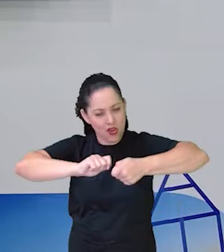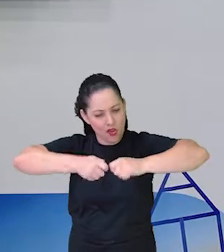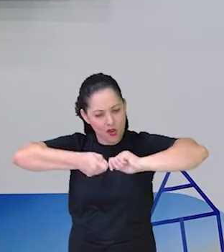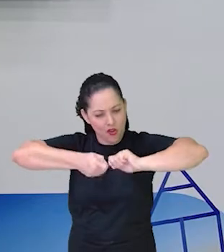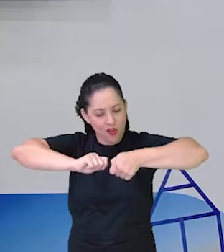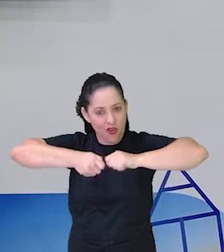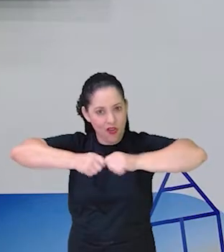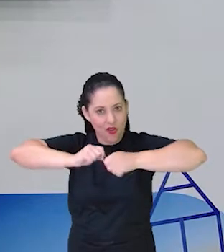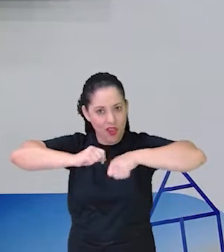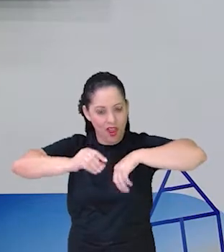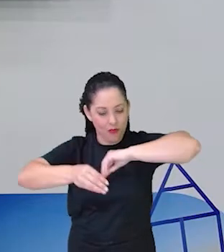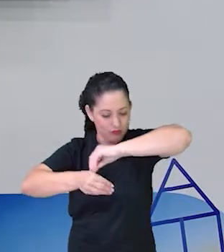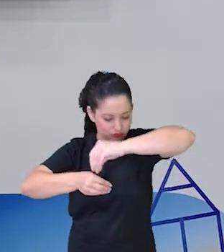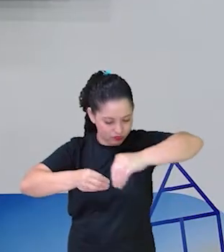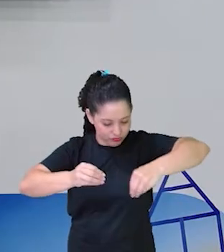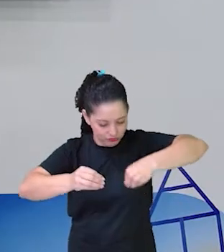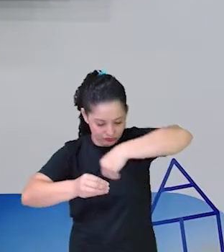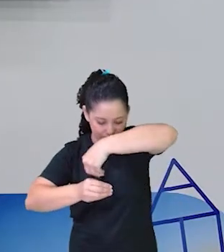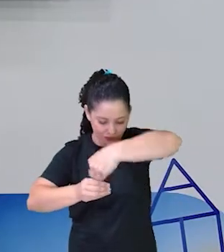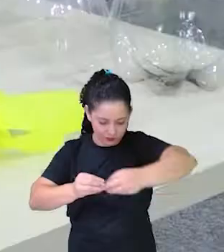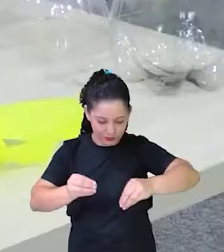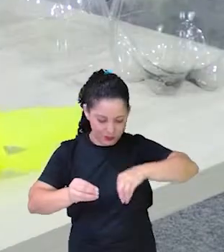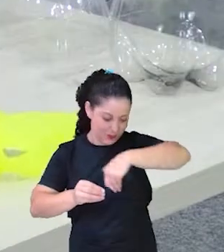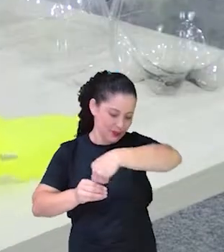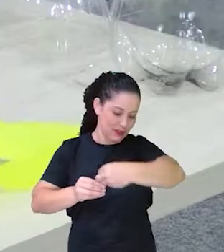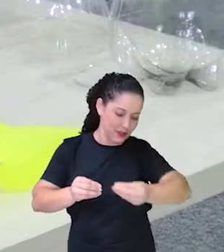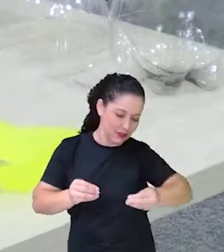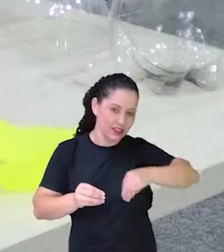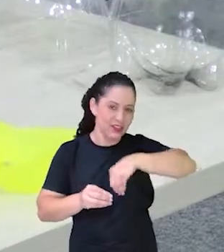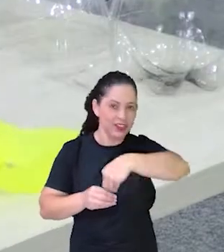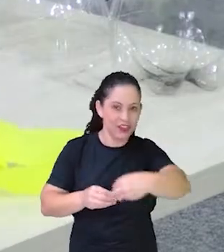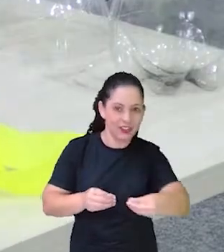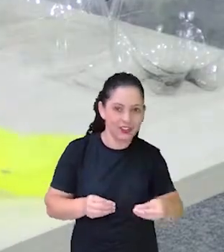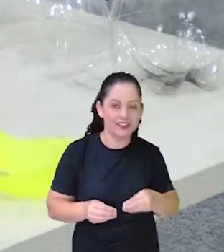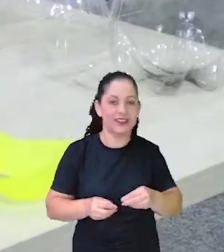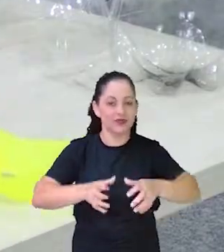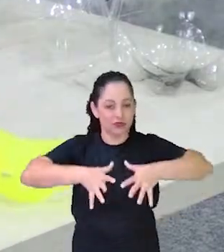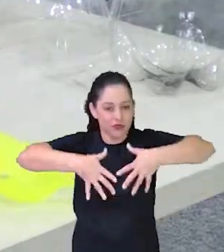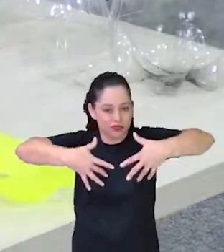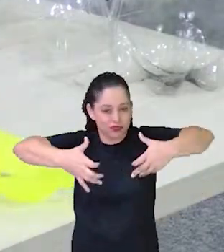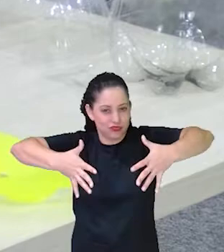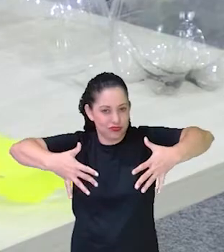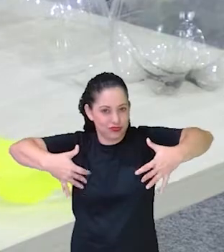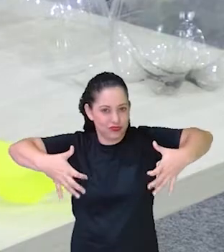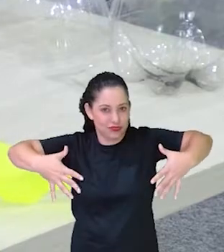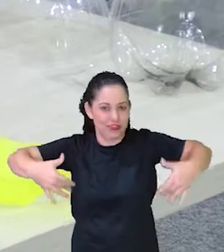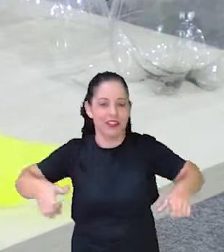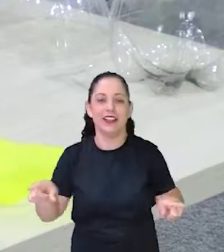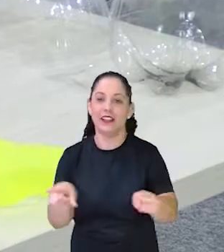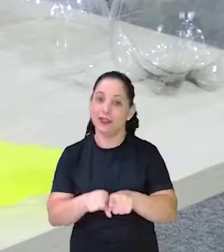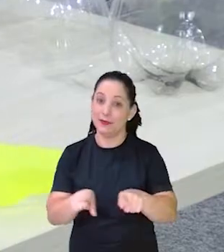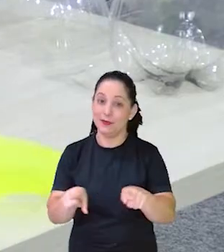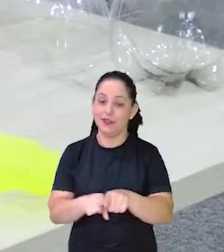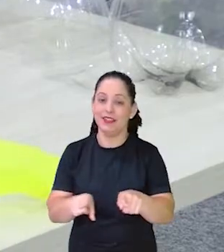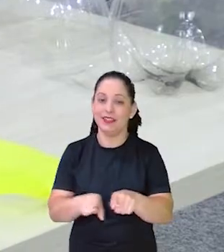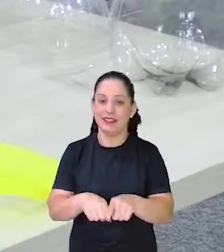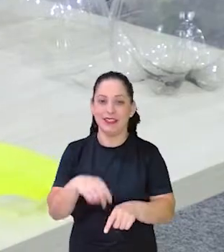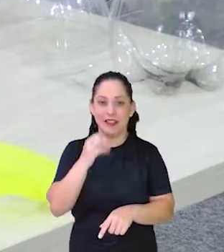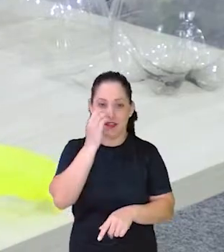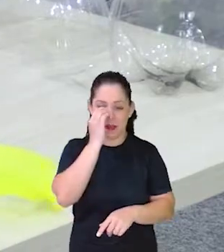Enrolou Pega uma partezinha dessa aqui ó Coloca o papel aqui no meio